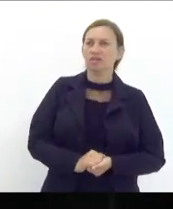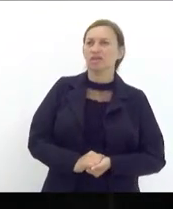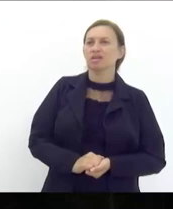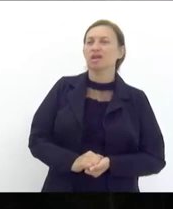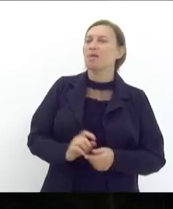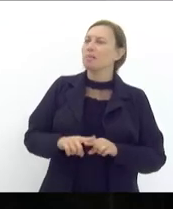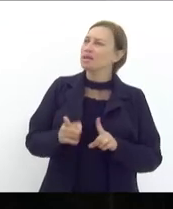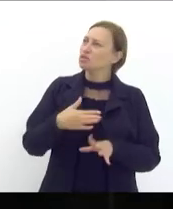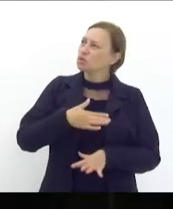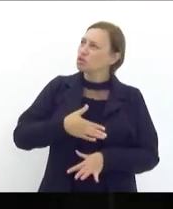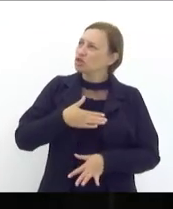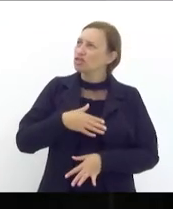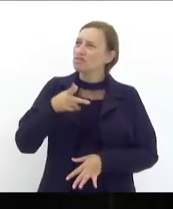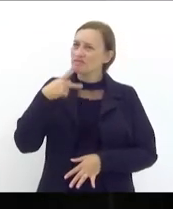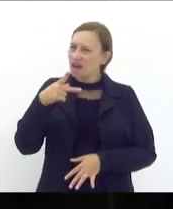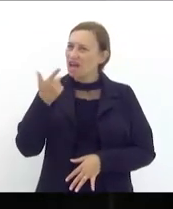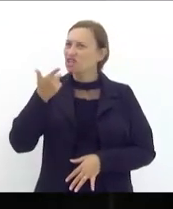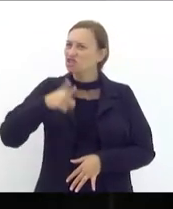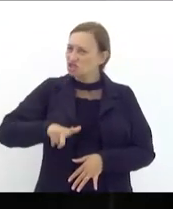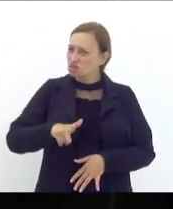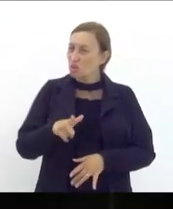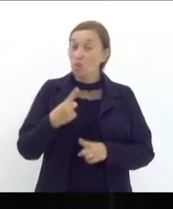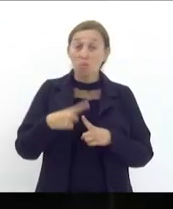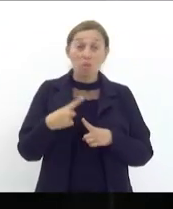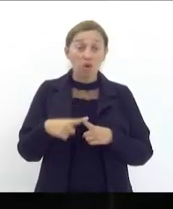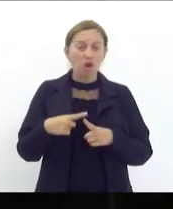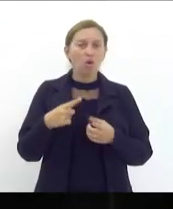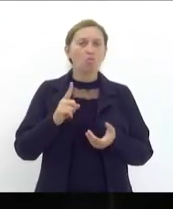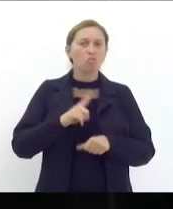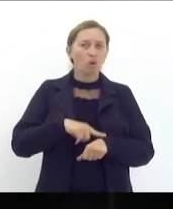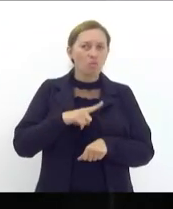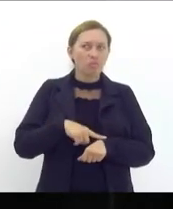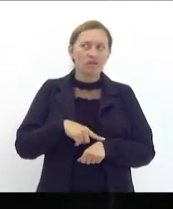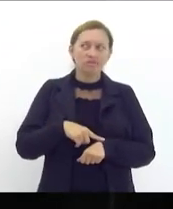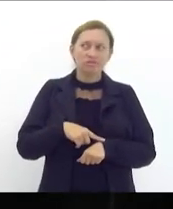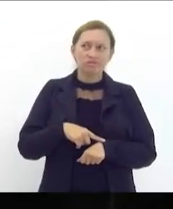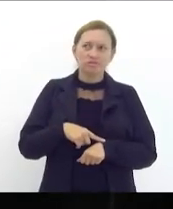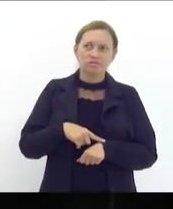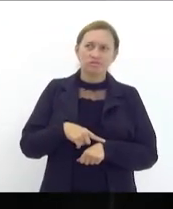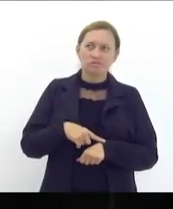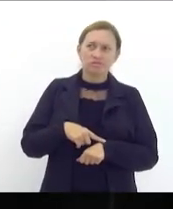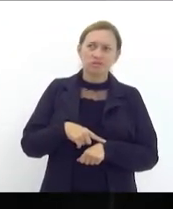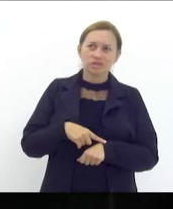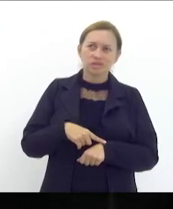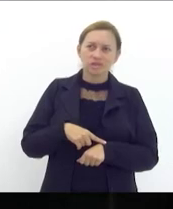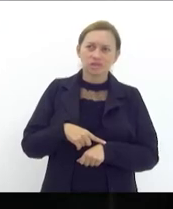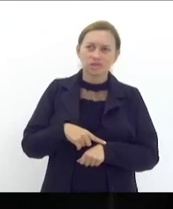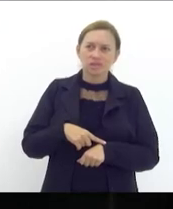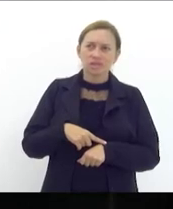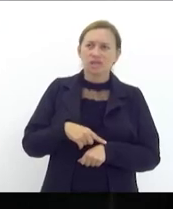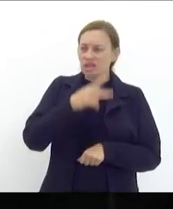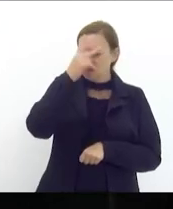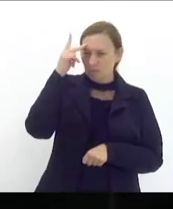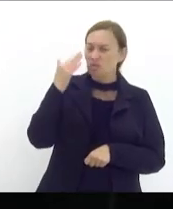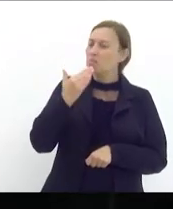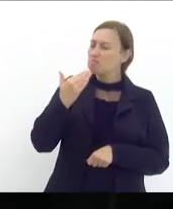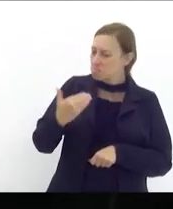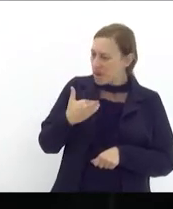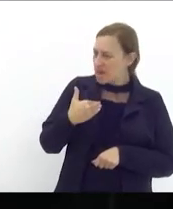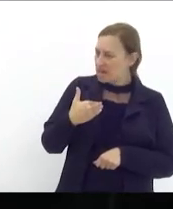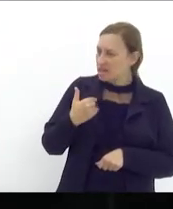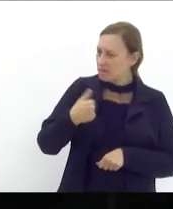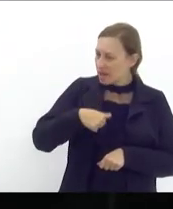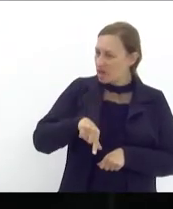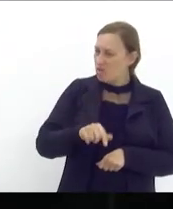mas gostaria de me manifestar mais uma vez porque o momento exige que eu faça isso meus eleitores exigem que eu faça isso a minha formação